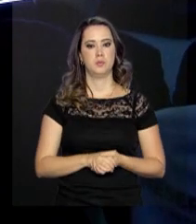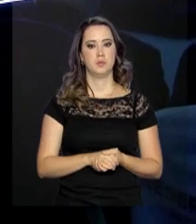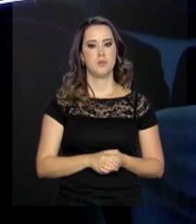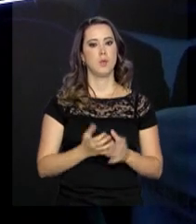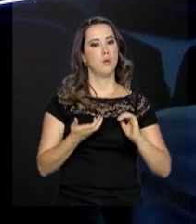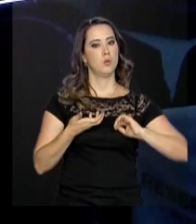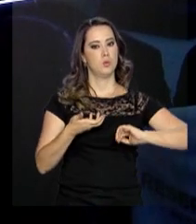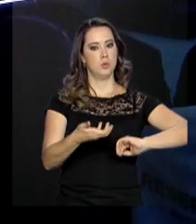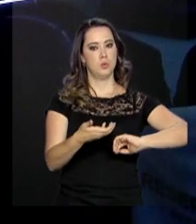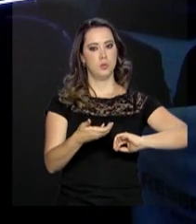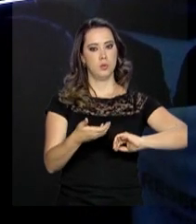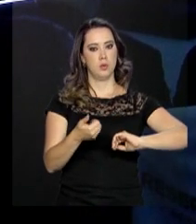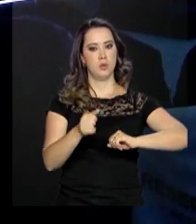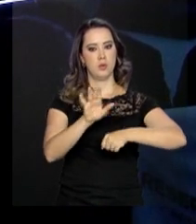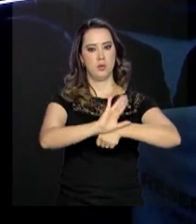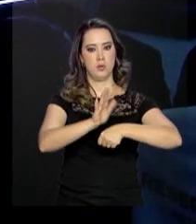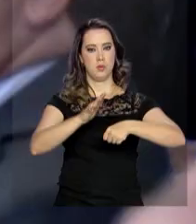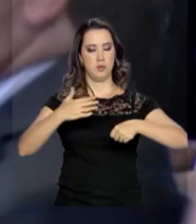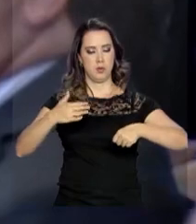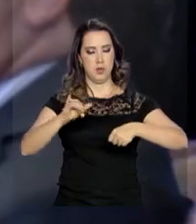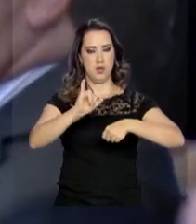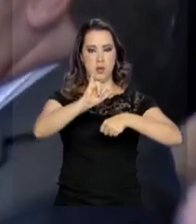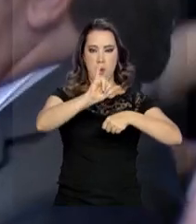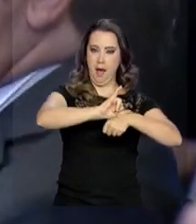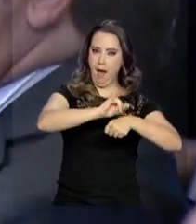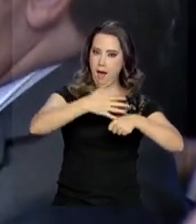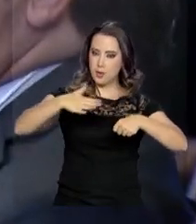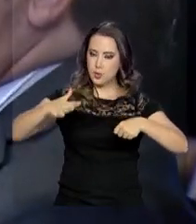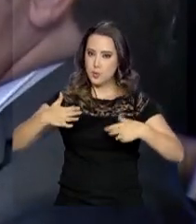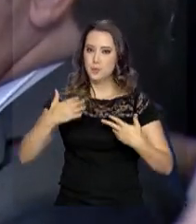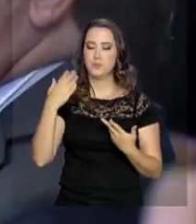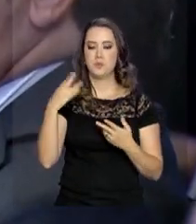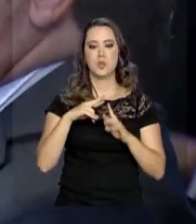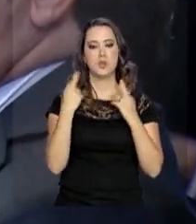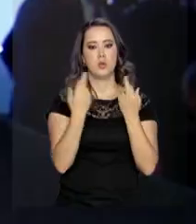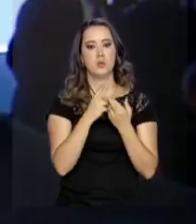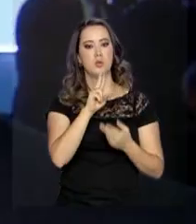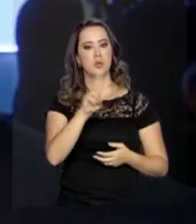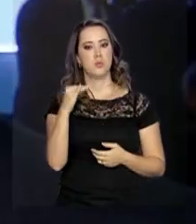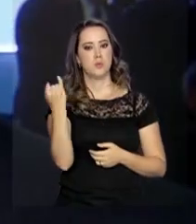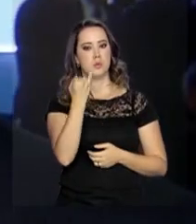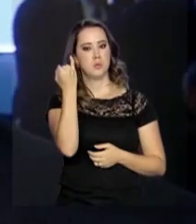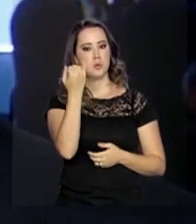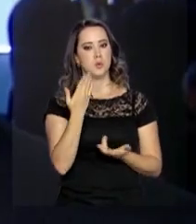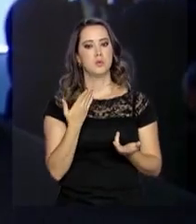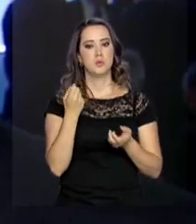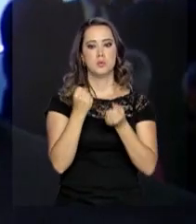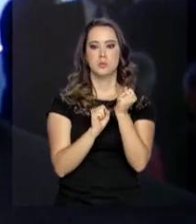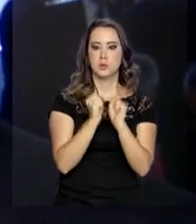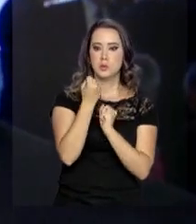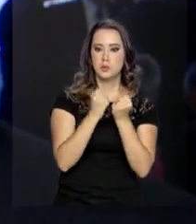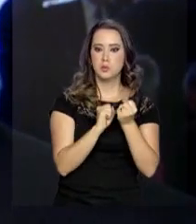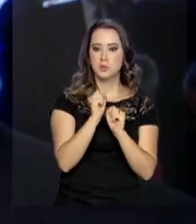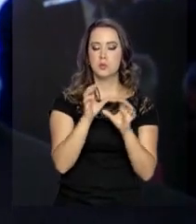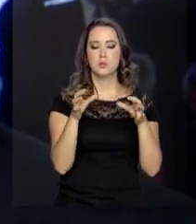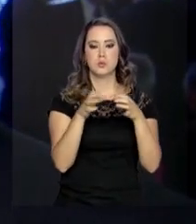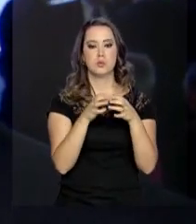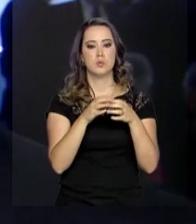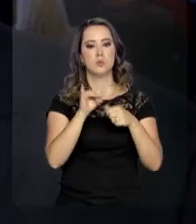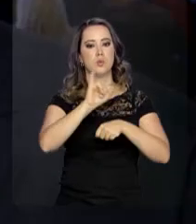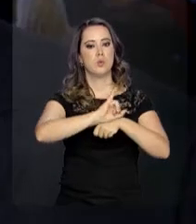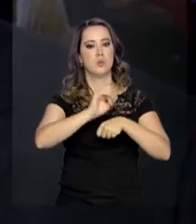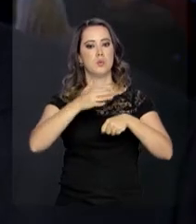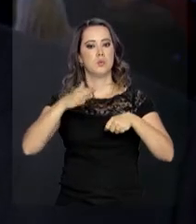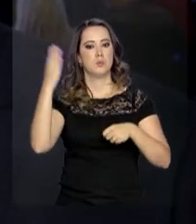Congresso Aço Brasil 2018 reúne nomes importantes da indústria siderúrgica. Para o presidente executivo do Instituto Aço